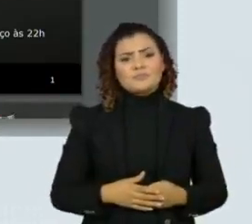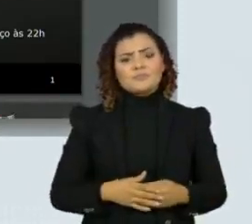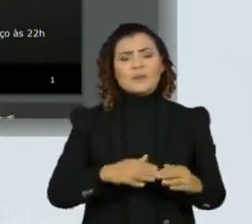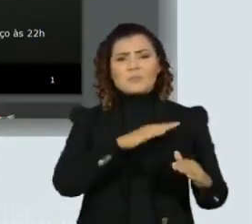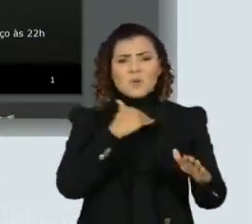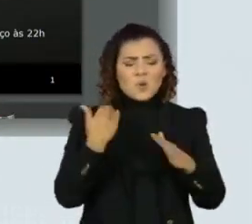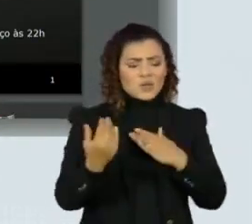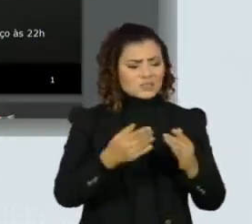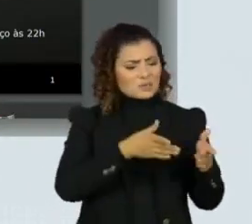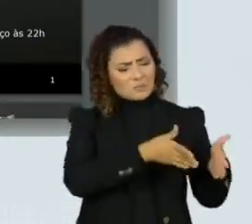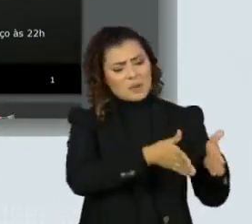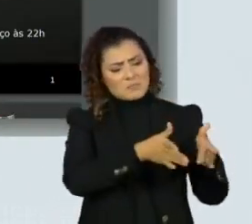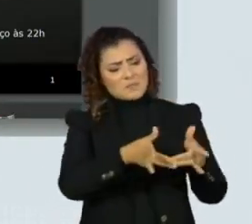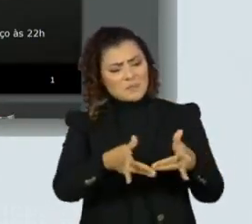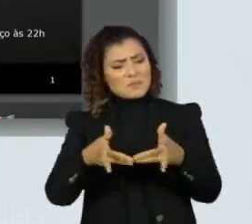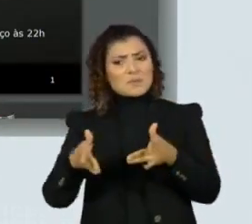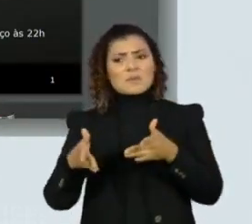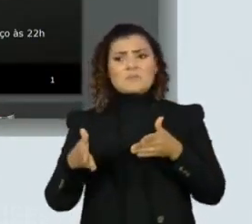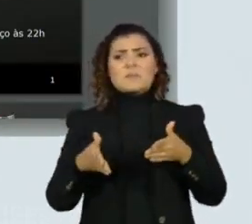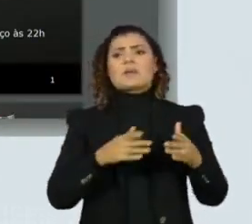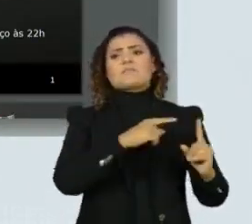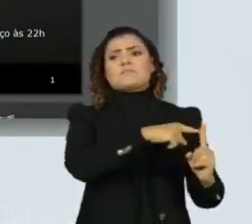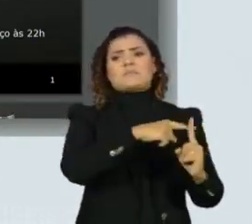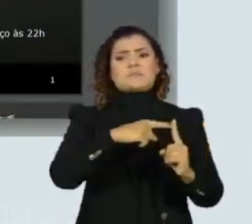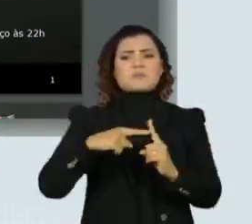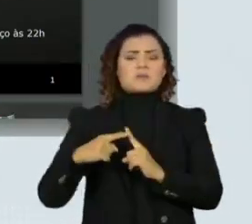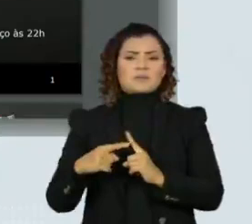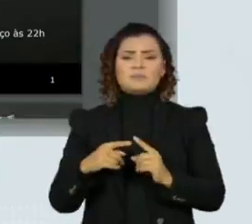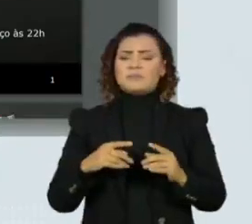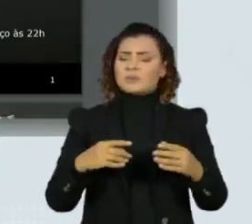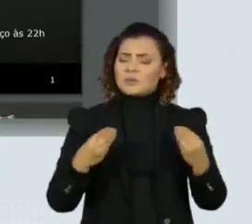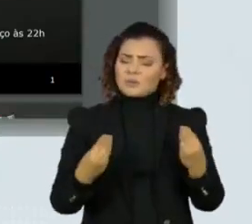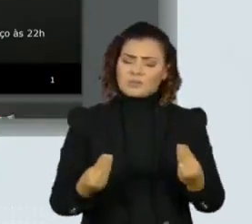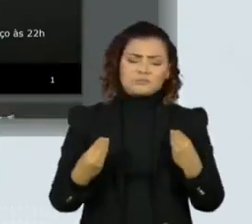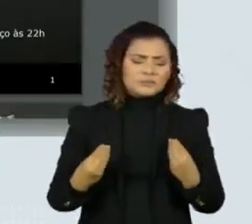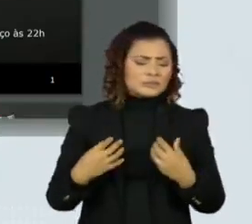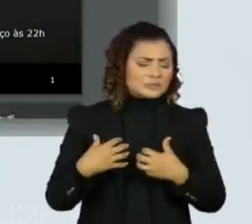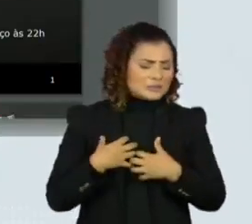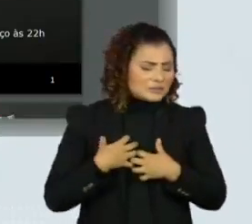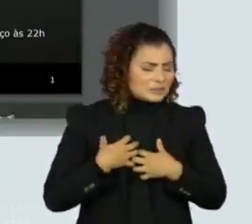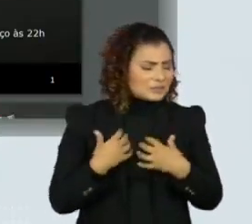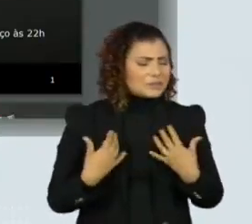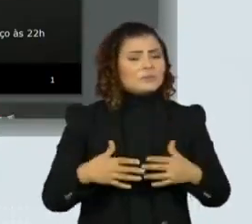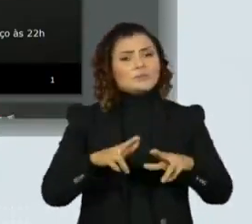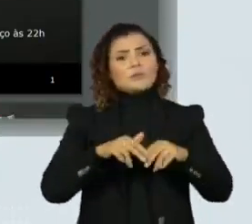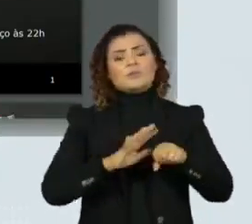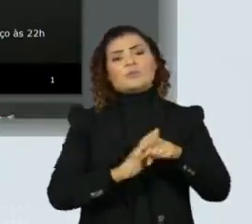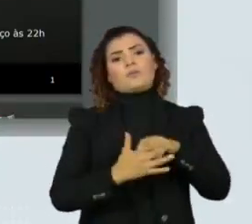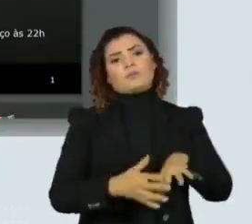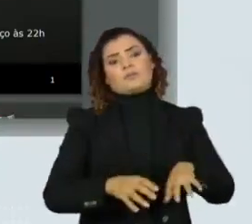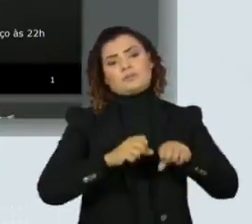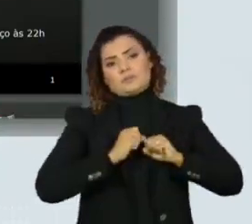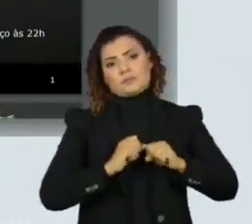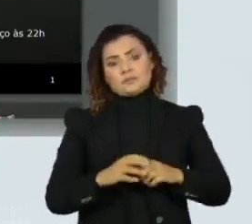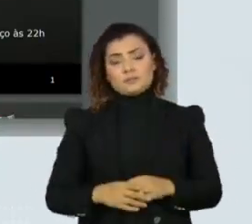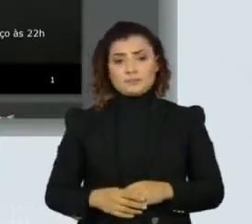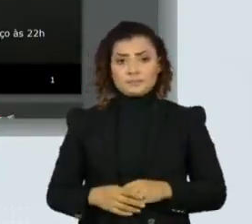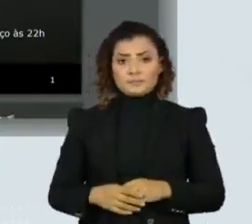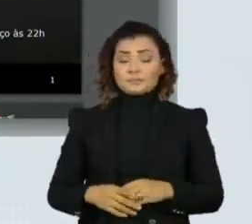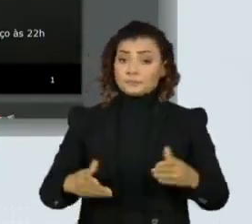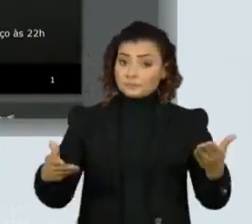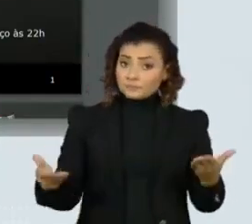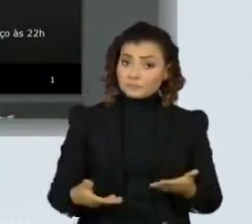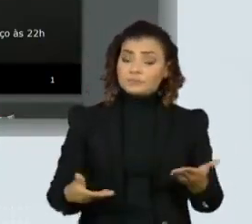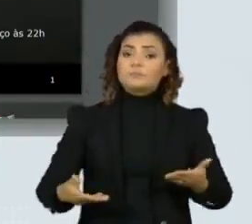tiveram suas vidas muitas das vezes destruídas de forma precoce pelo Covid. Nós temos